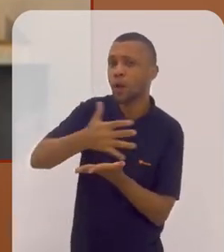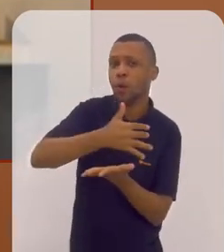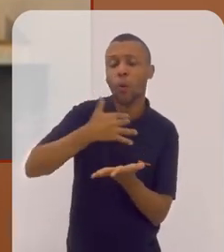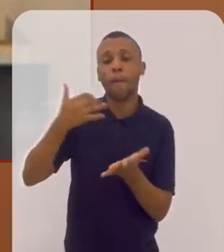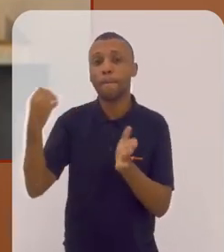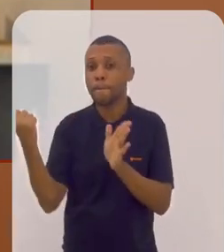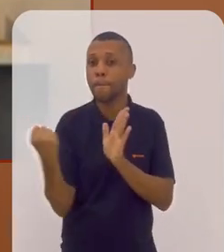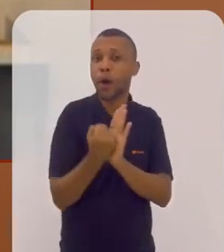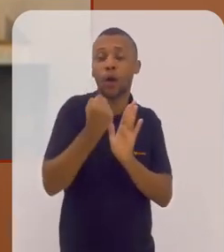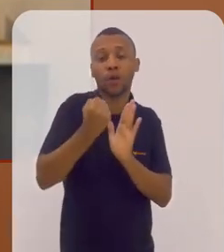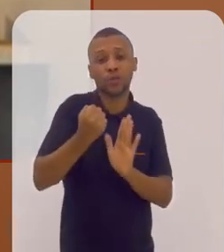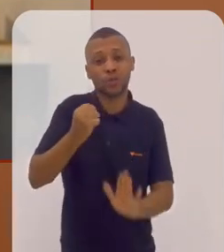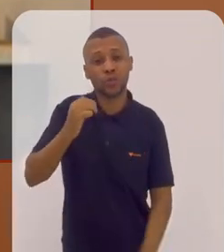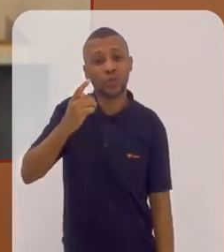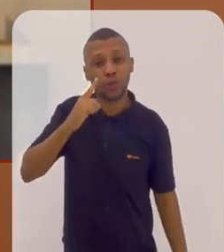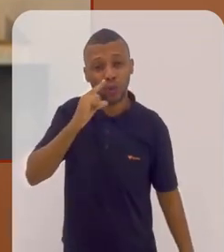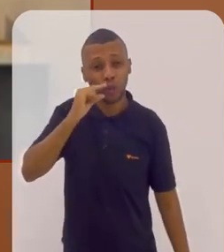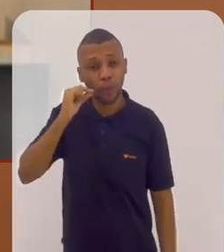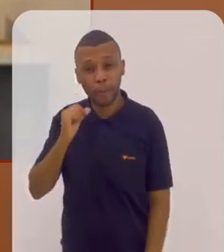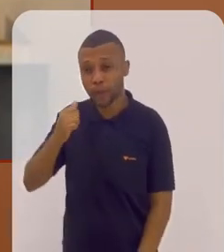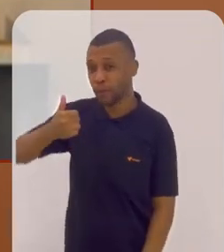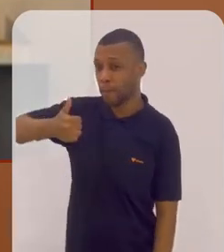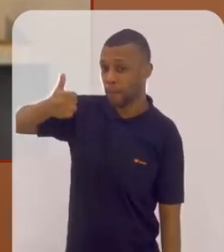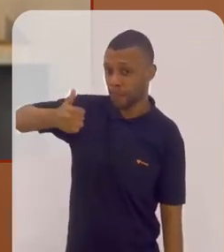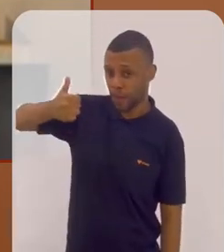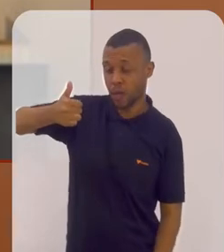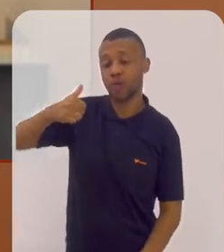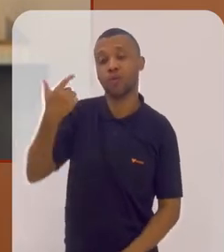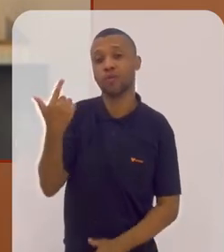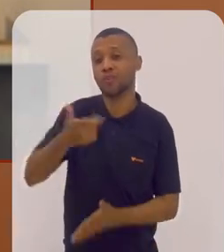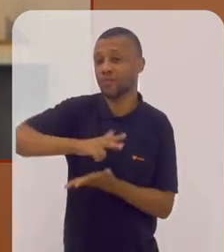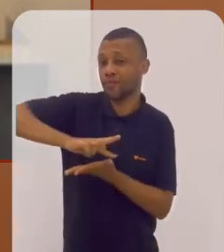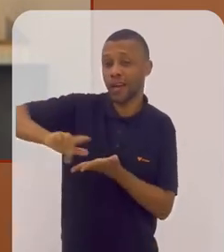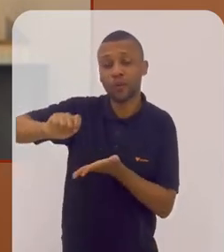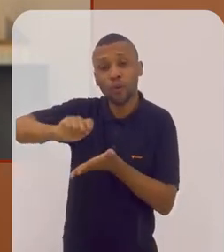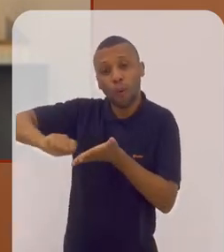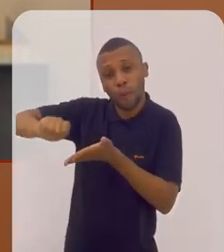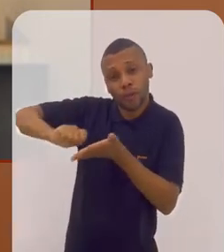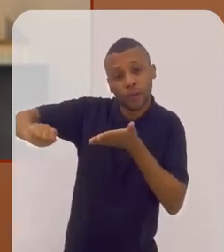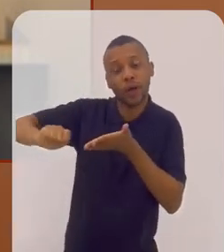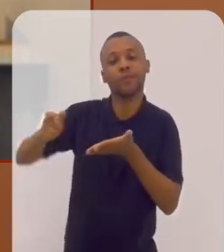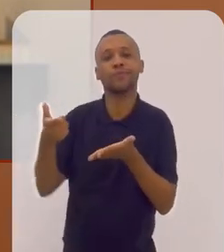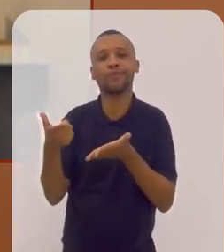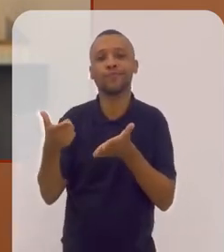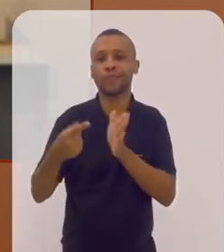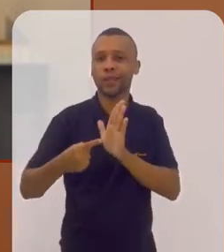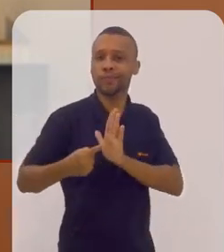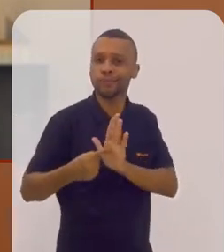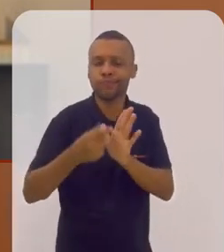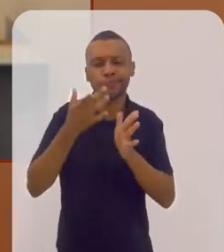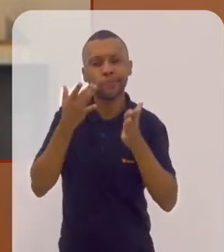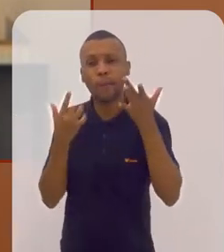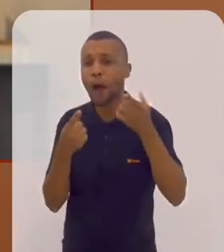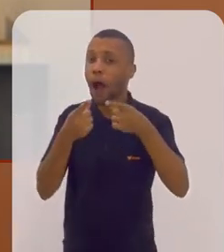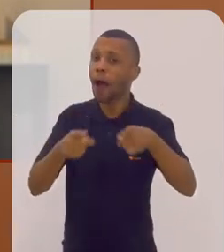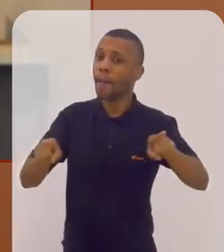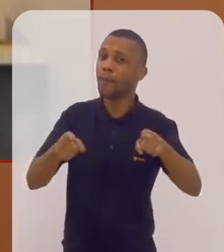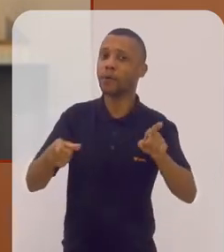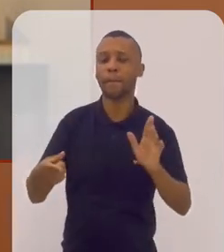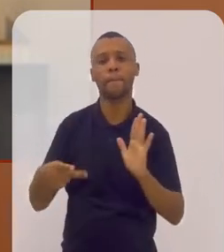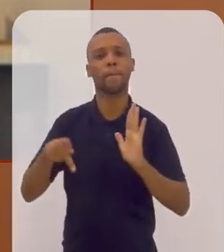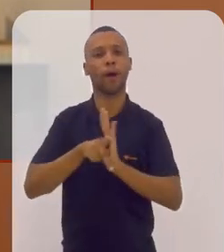e inéditas de Dom Pedro I e diversos outros compositores da época na turnê A Música da